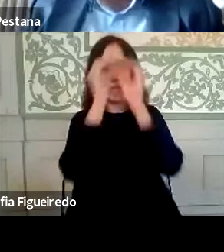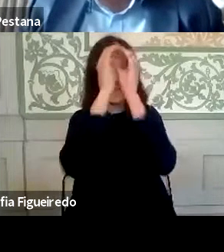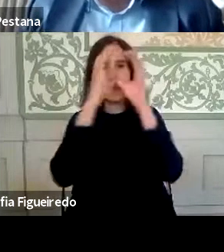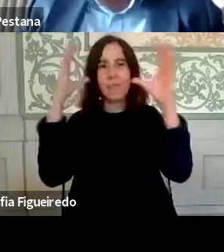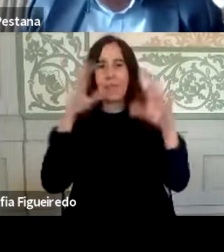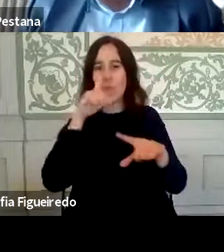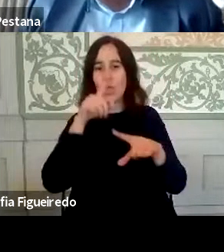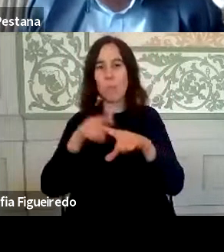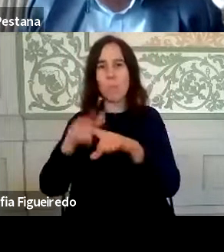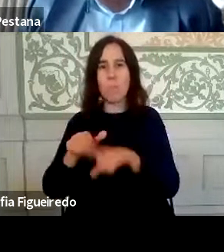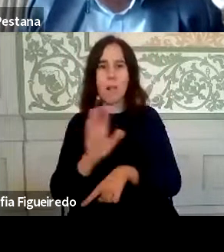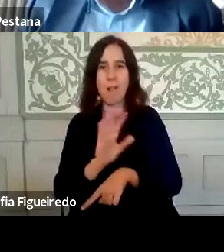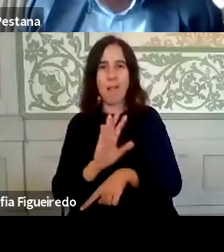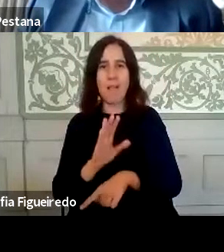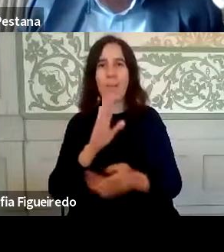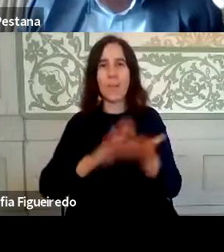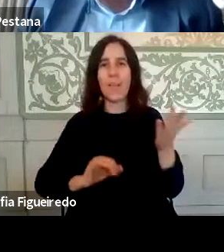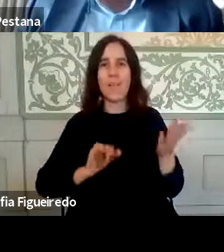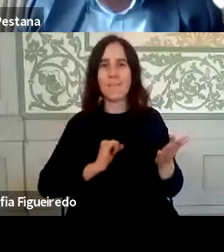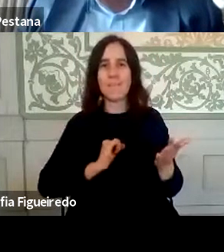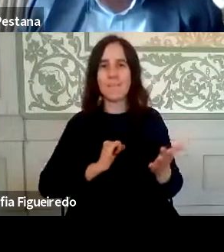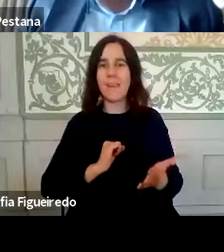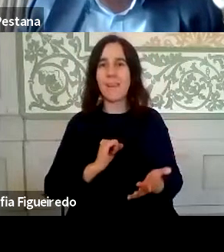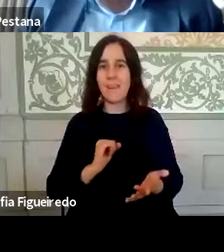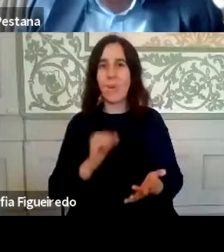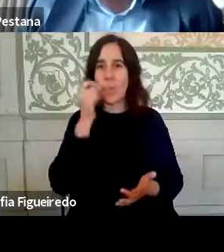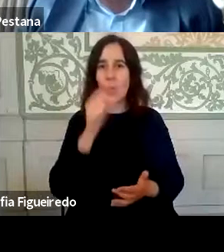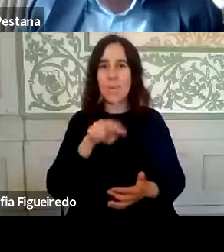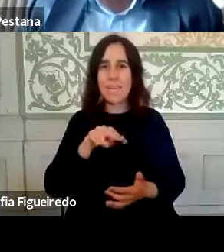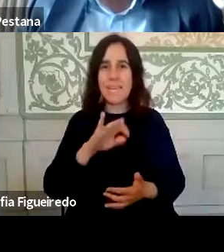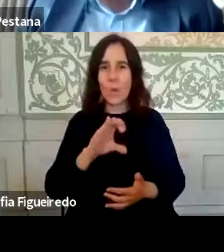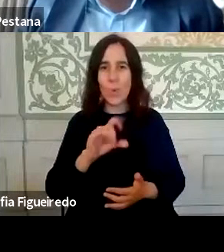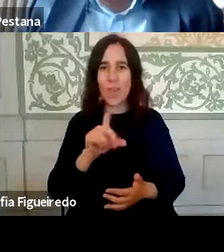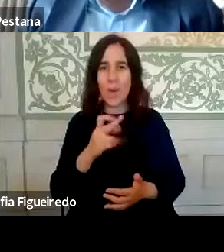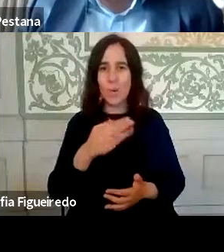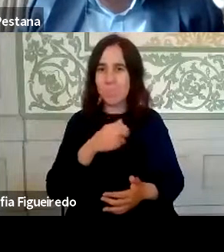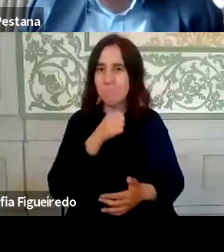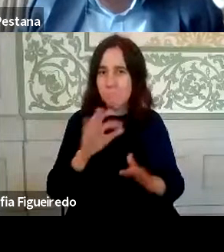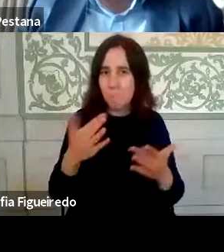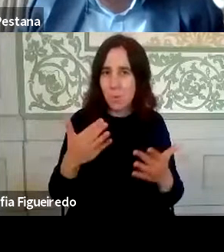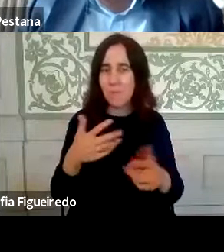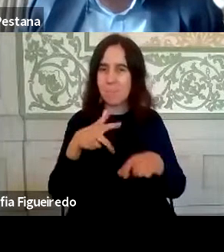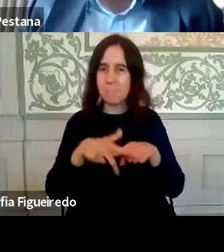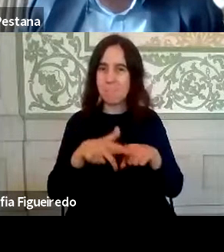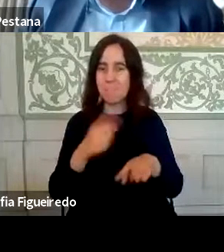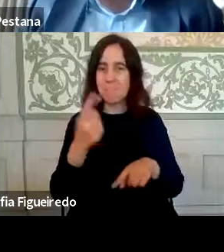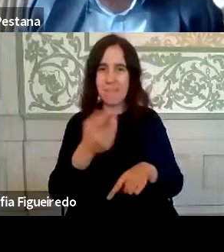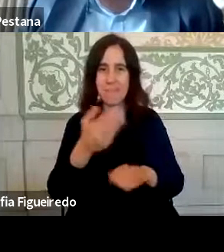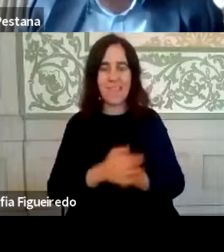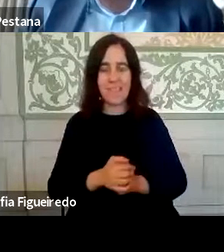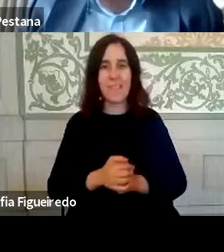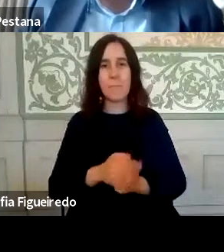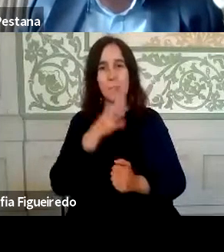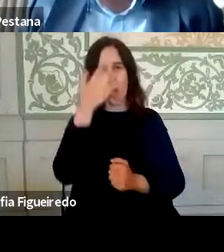interrompermos, que os meus colegas, com a permissão do Nicolau, que é quem manda nas interrupções, podem ir complementando algumas